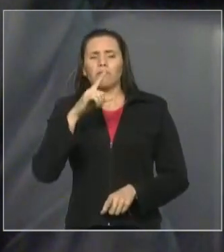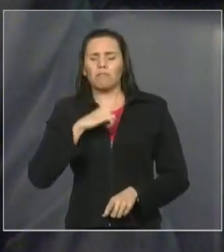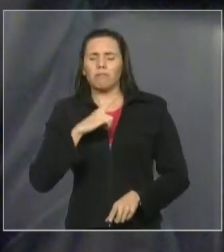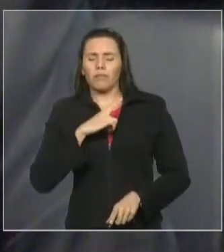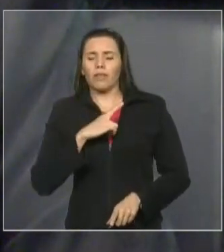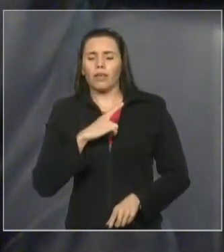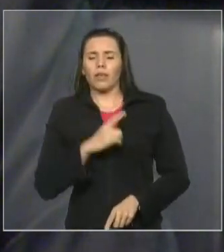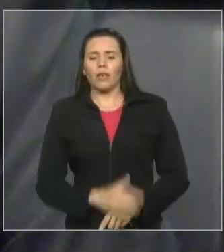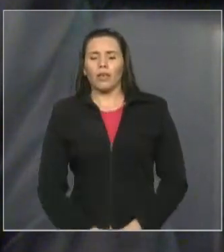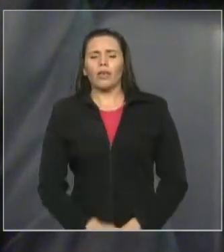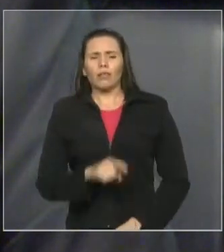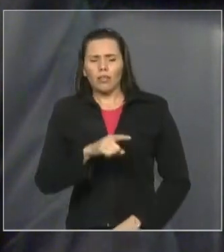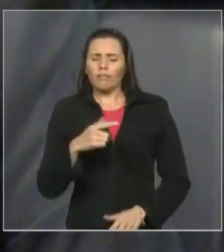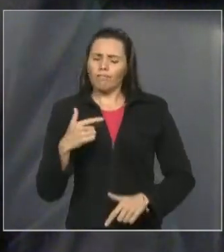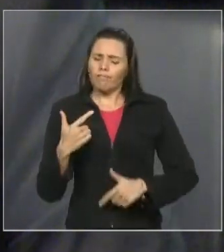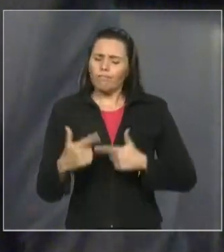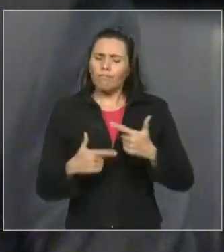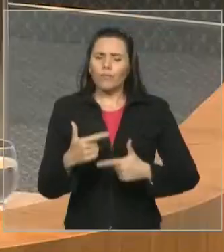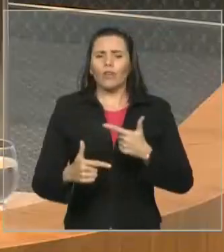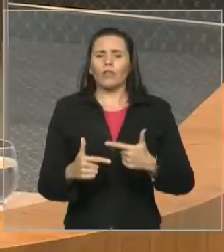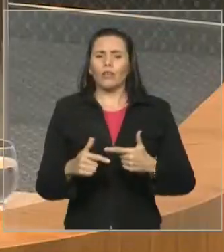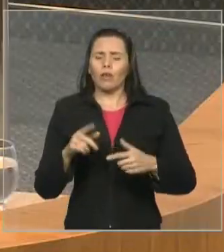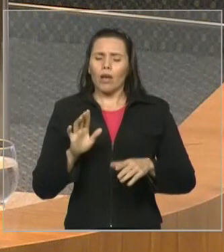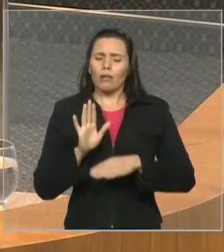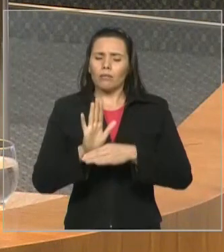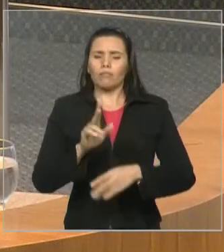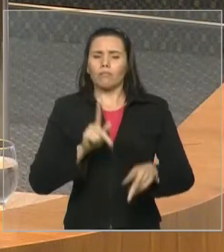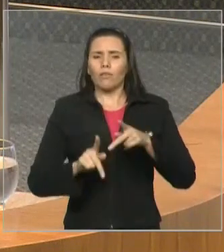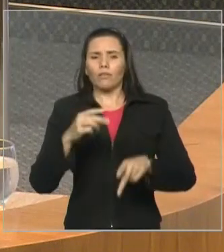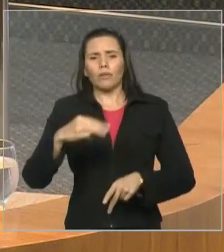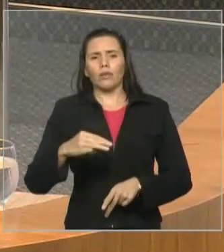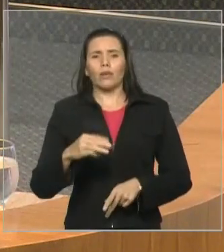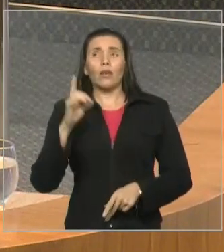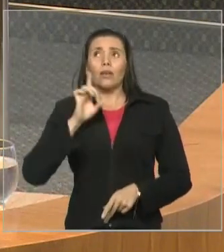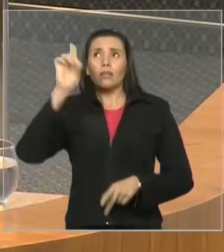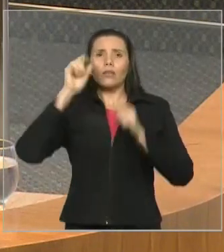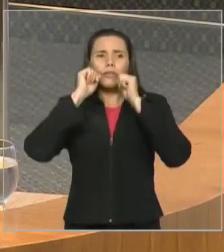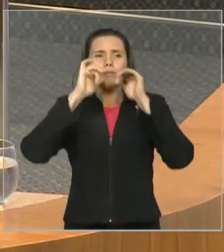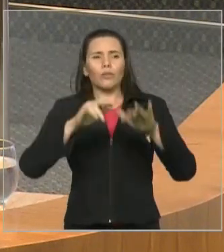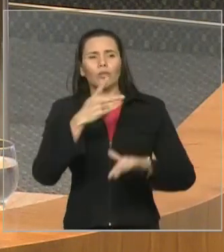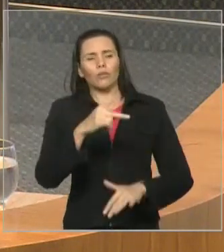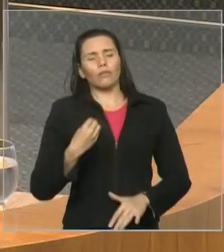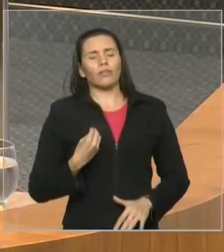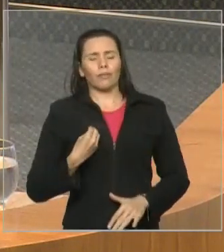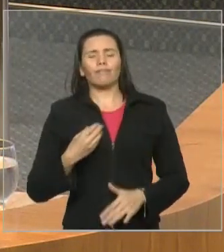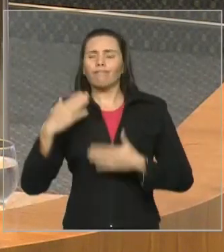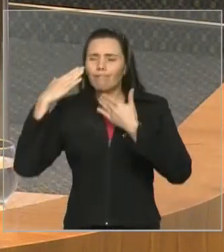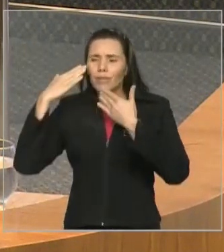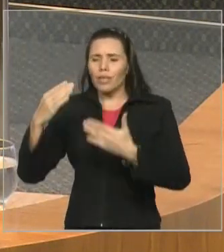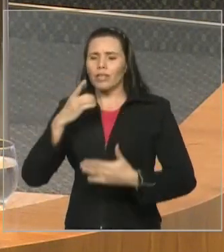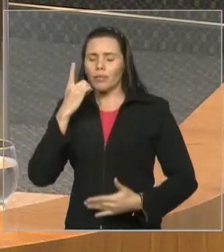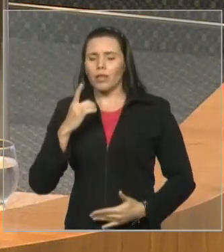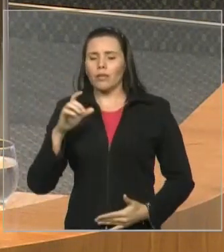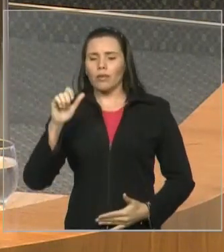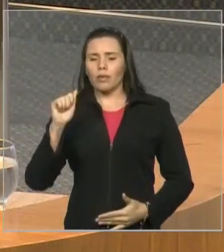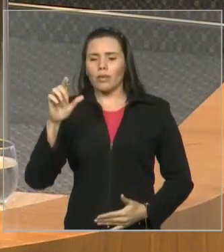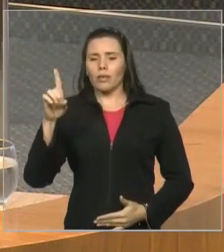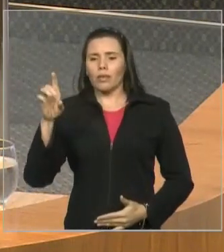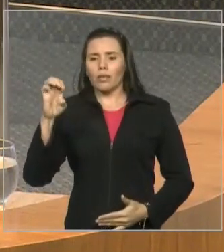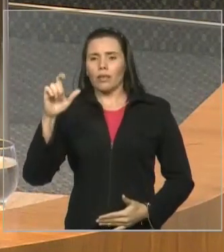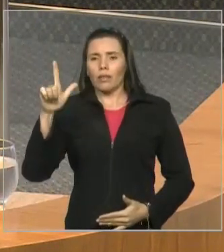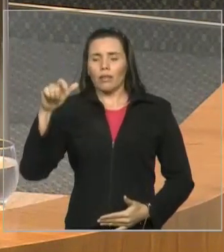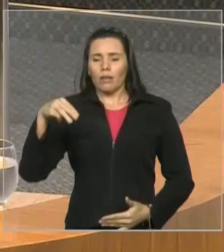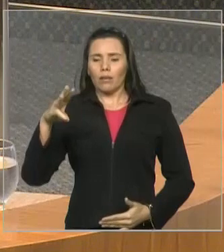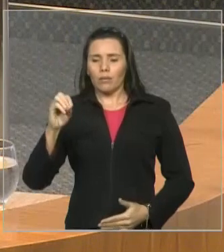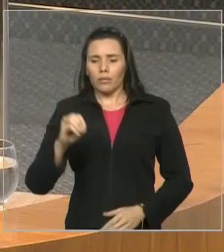do Maranhão. Um forte abraço e Deus abençoe a você. Muito obrigado, deputado Adelmo. E queria, deputado Antônio Pereira, desculpe, deputado, já volto para o senhor. Se só